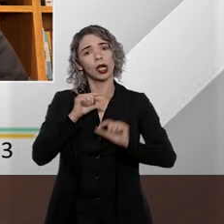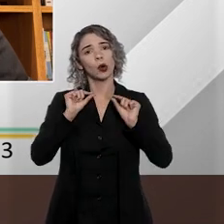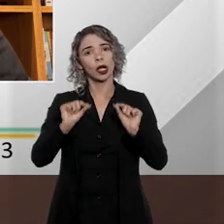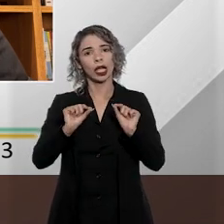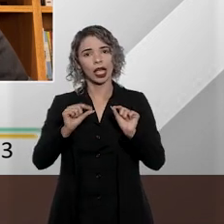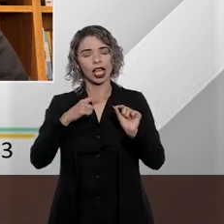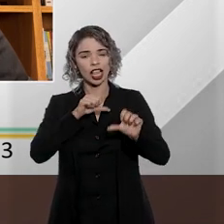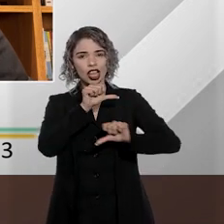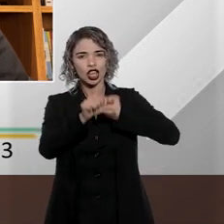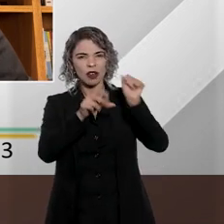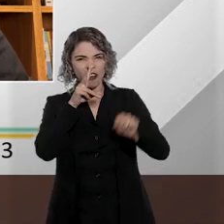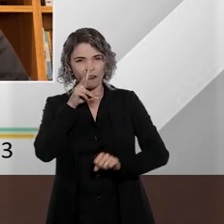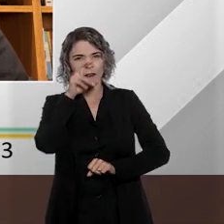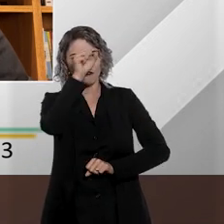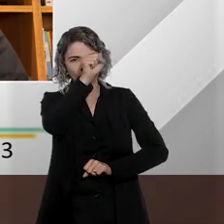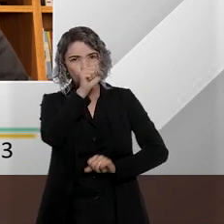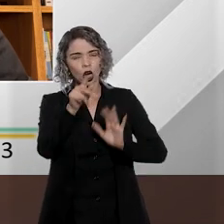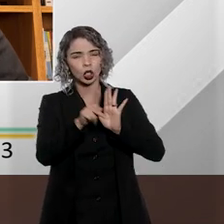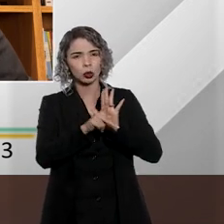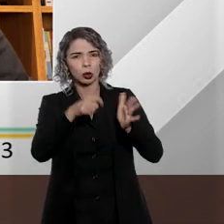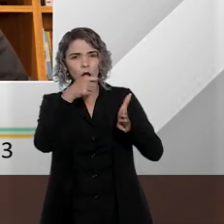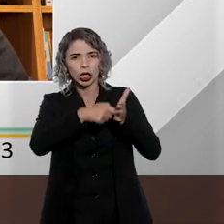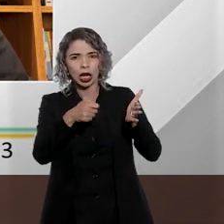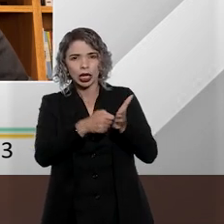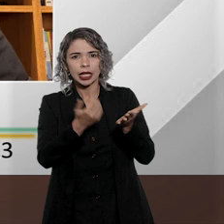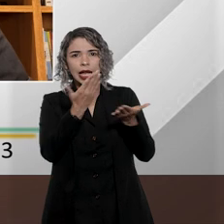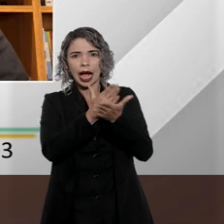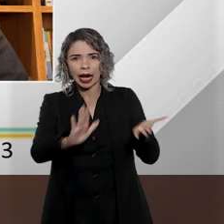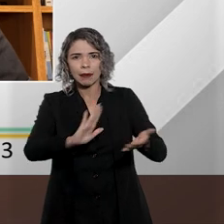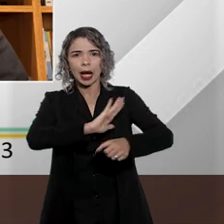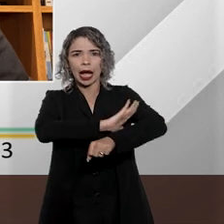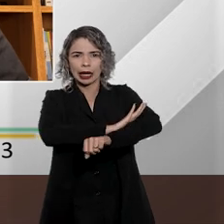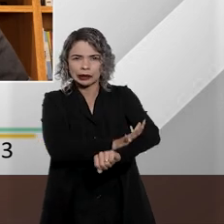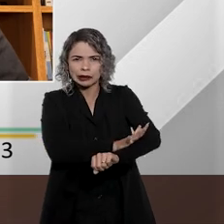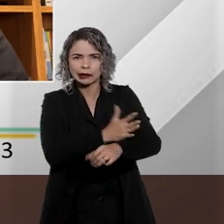falar em fortalecimento recente da luta antirracista?